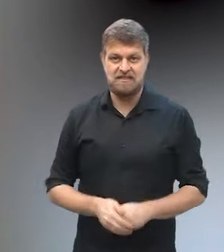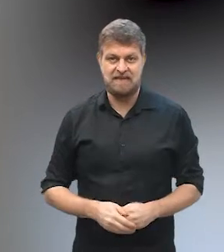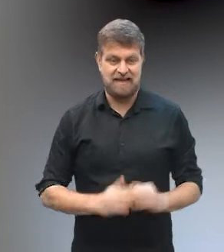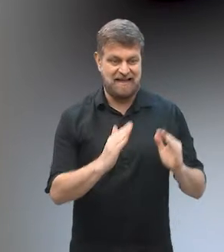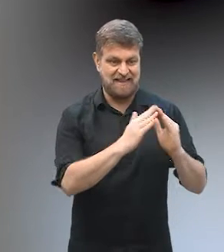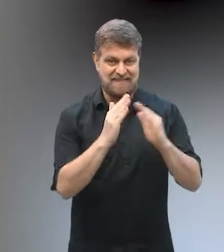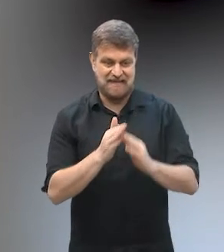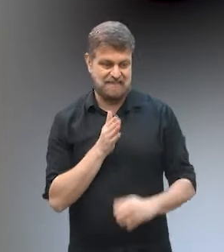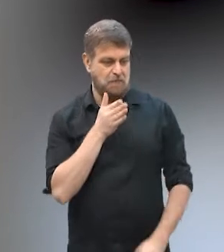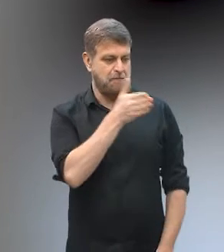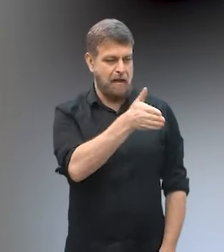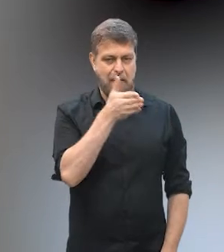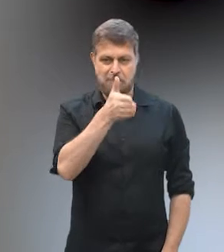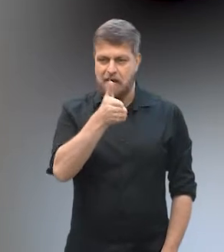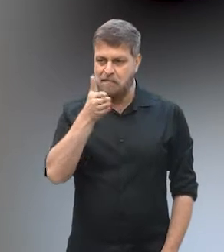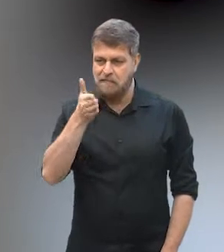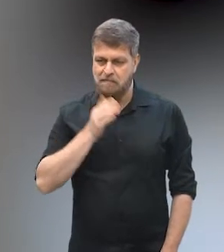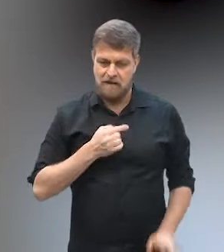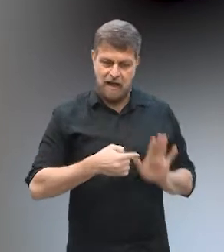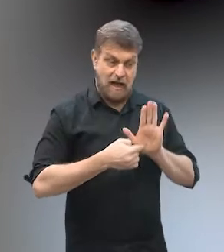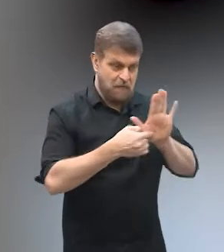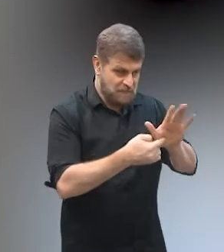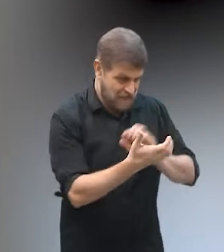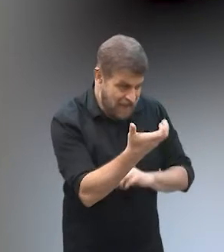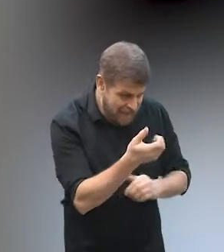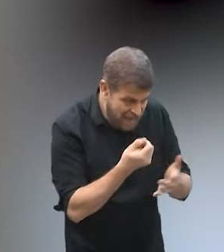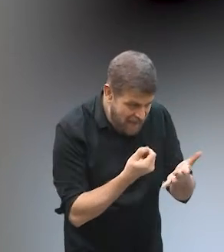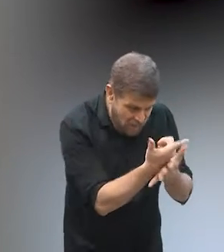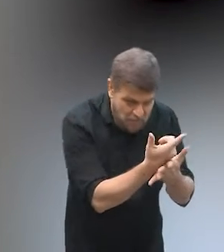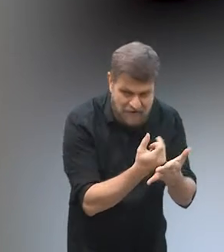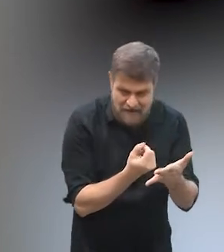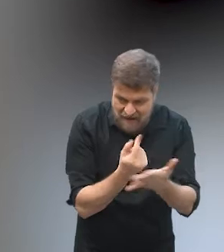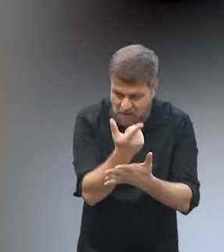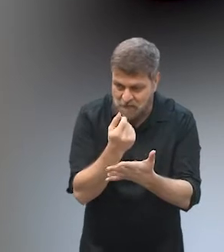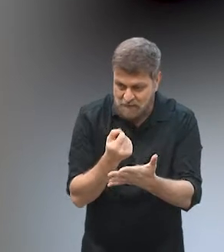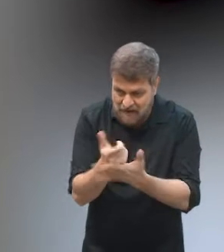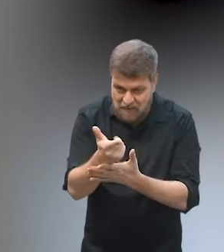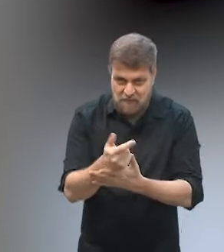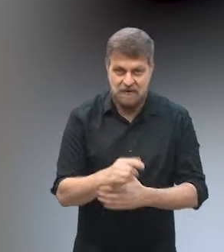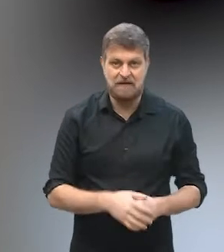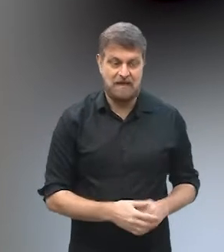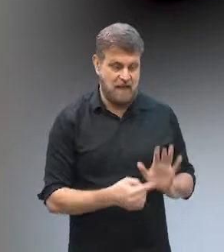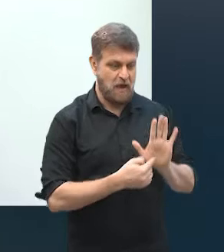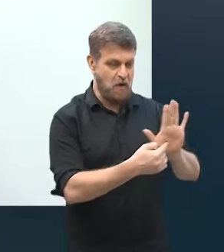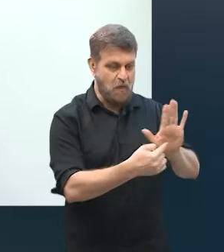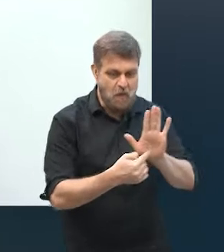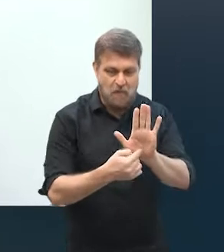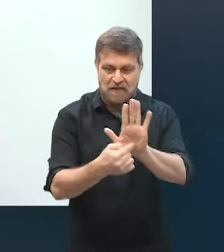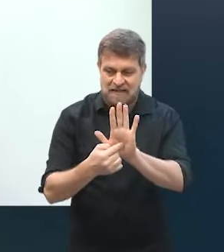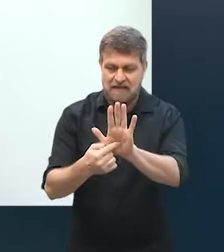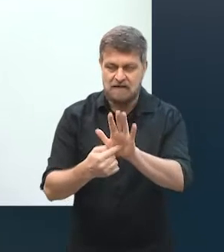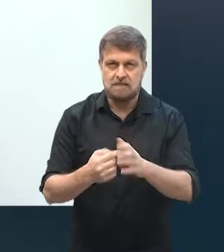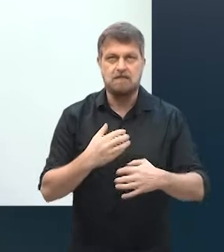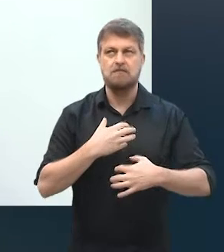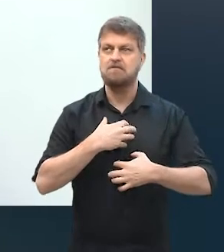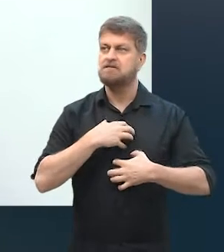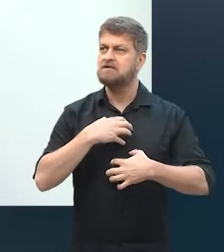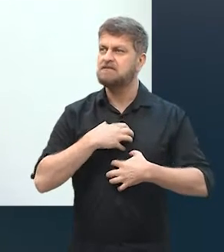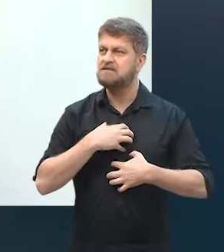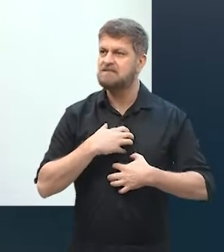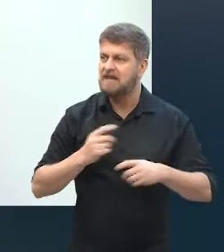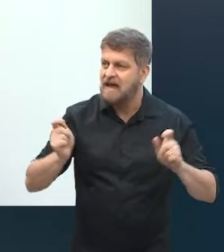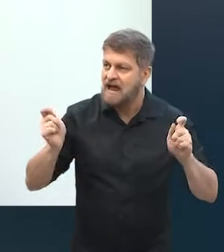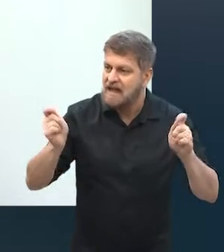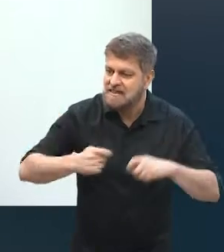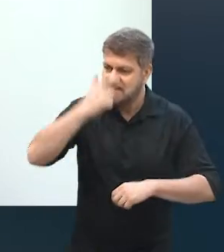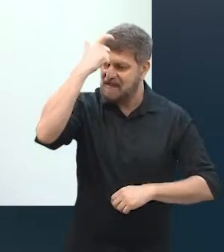pessoas estranhas, né, que queriam consumir o produto nas casas. Então, foi aí que eu acho que eu comecei a sentir, assim, que eu tinha